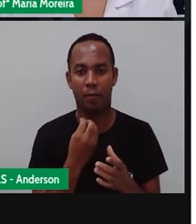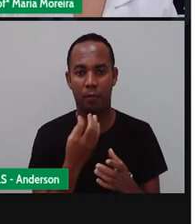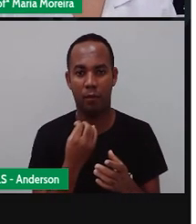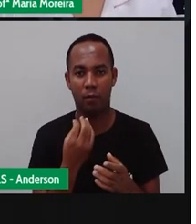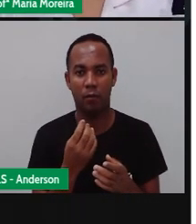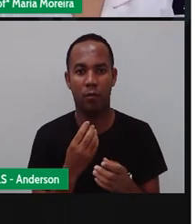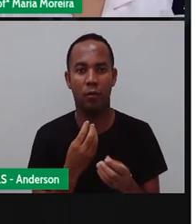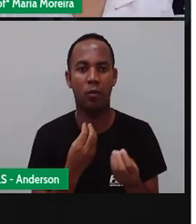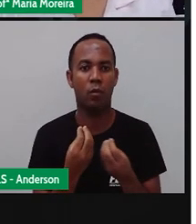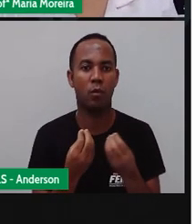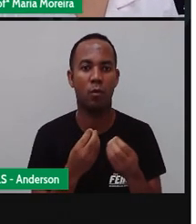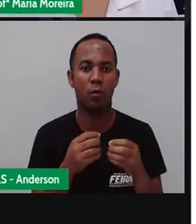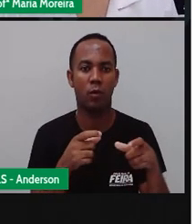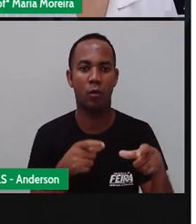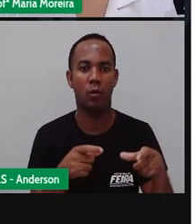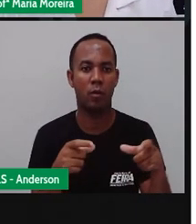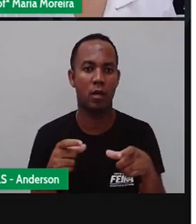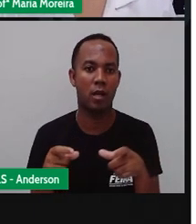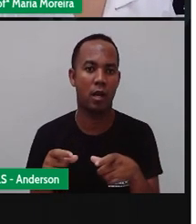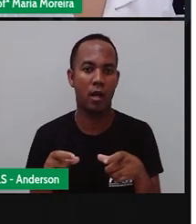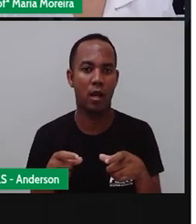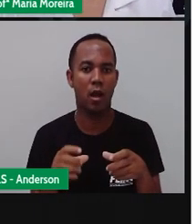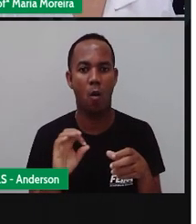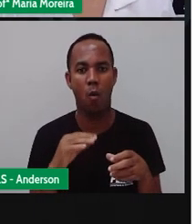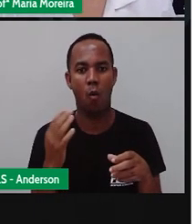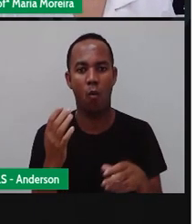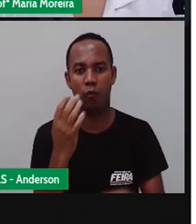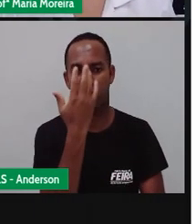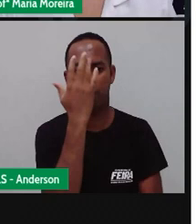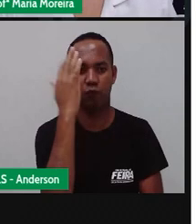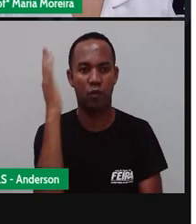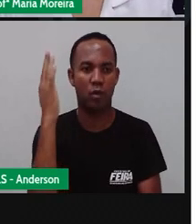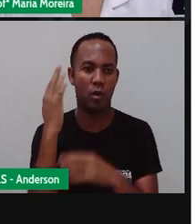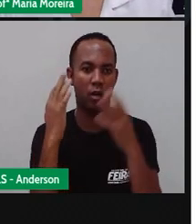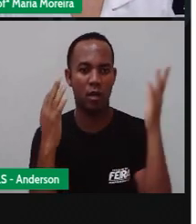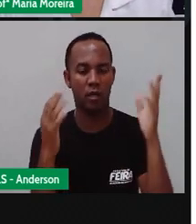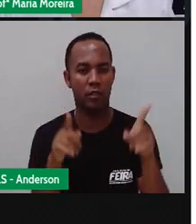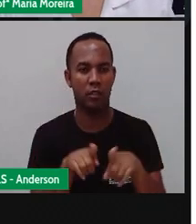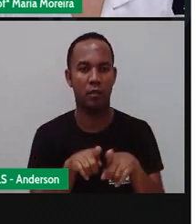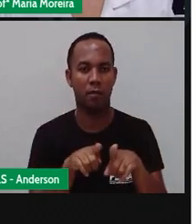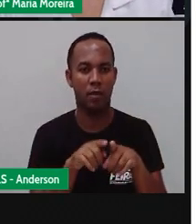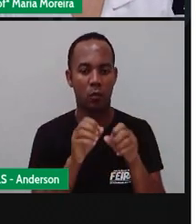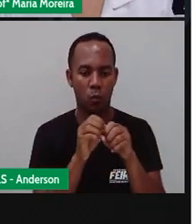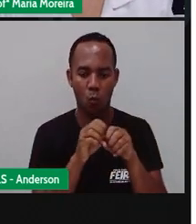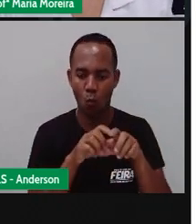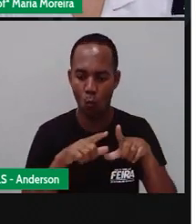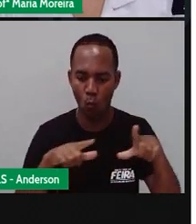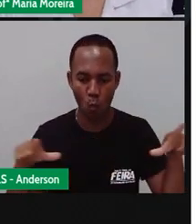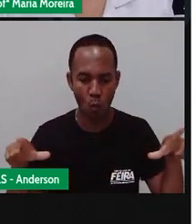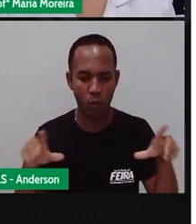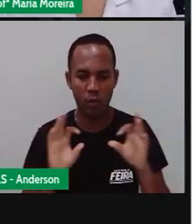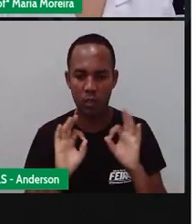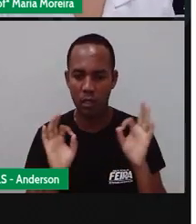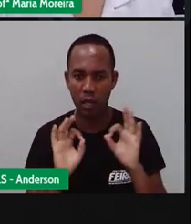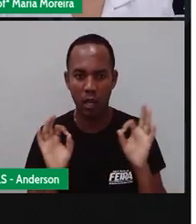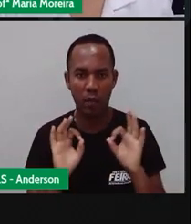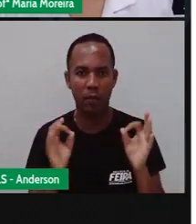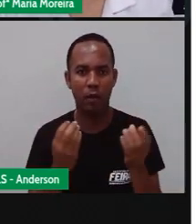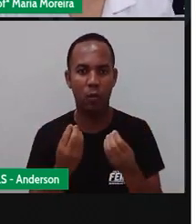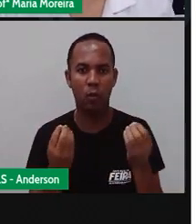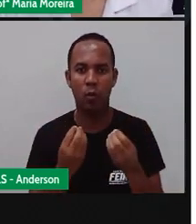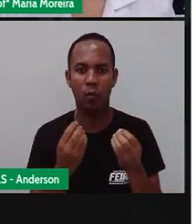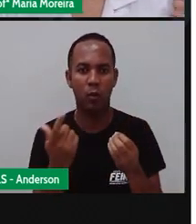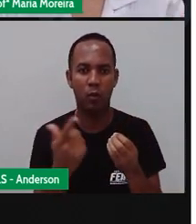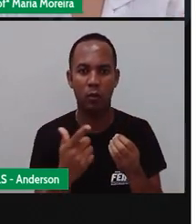áreas naturais, né? Como as grandes florestas, né? Desertos e oceanos, não tem